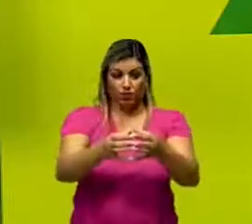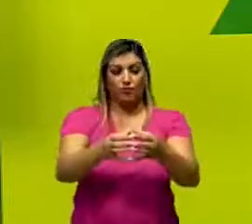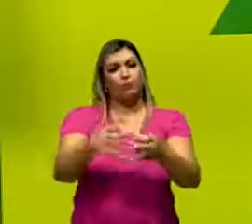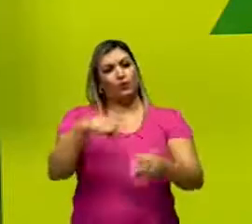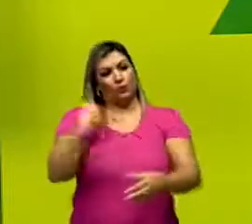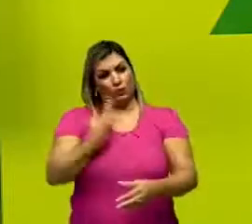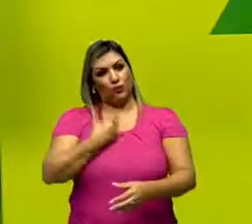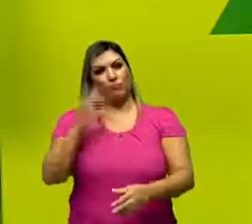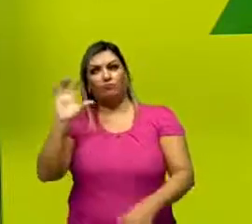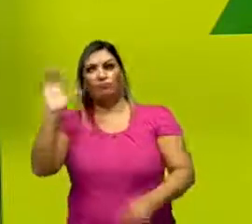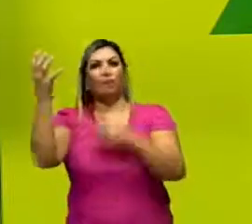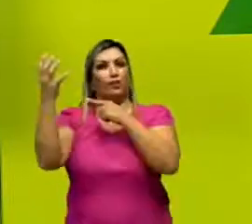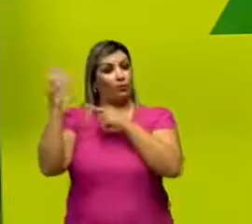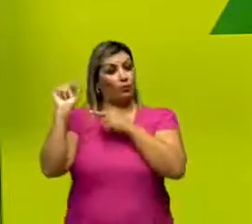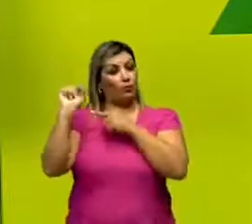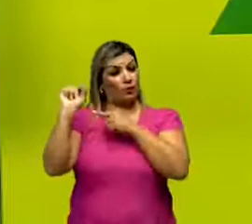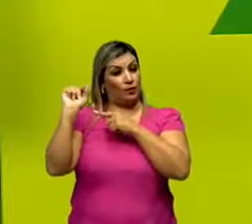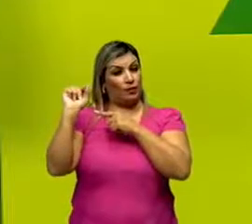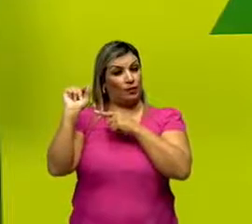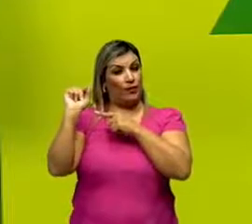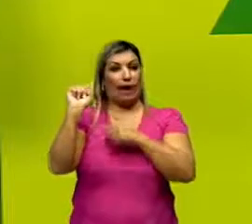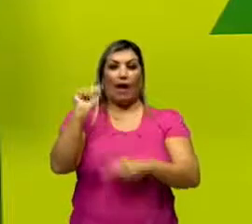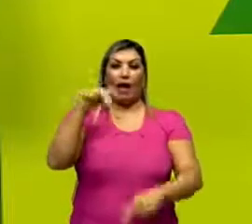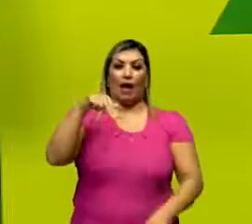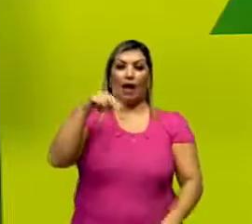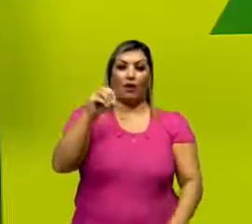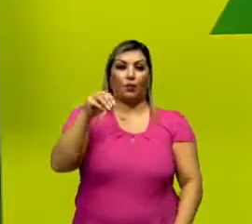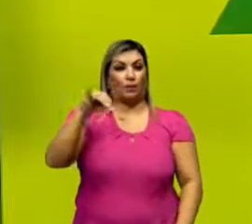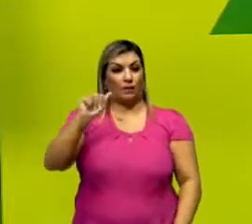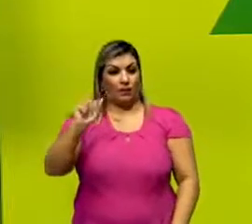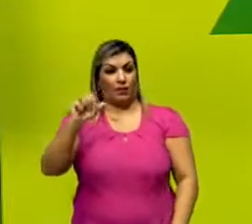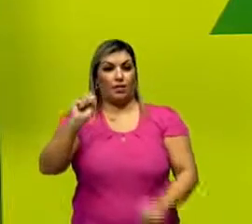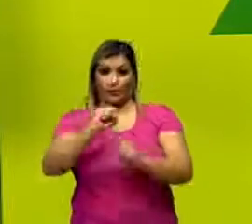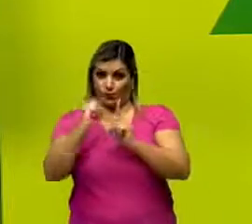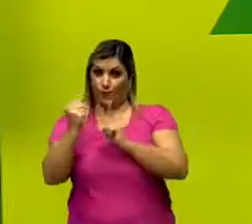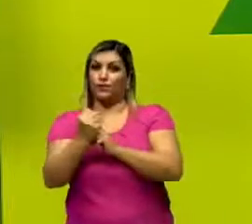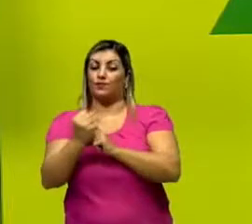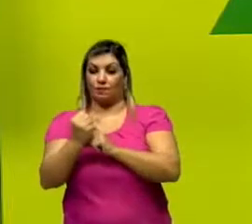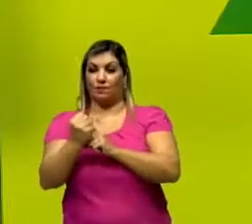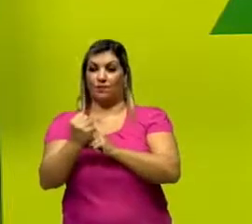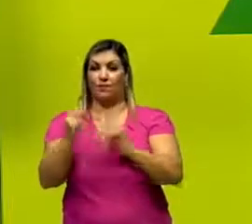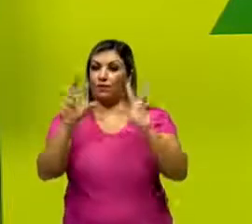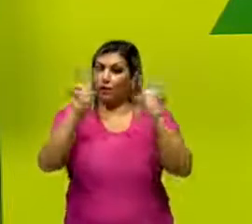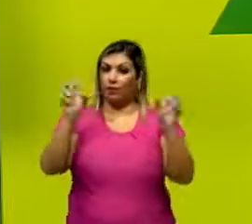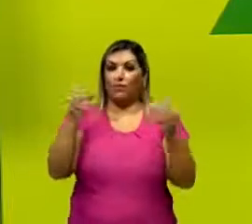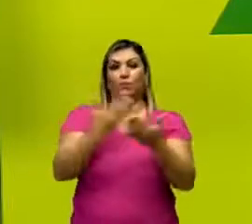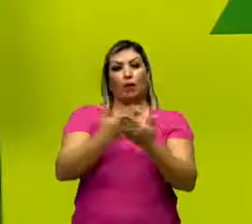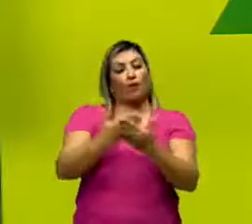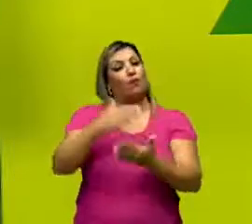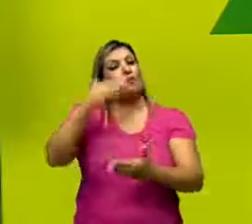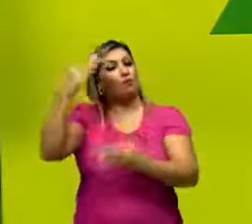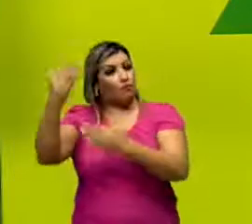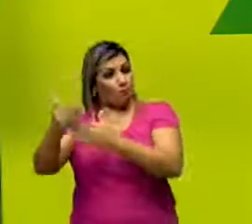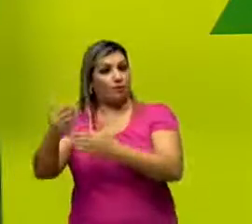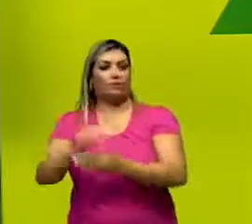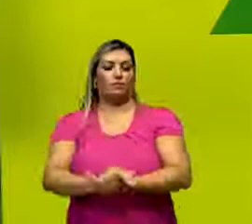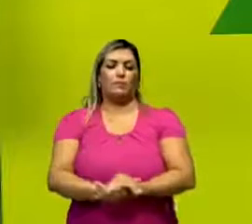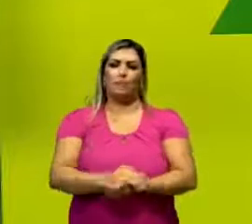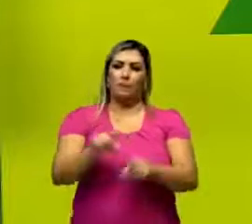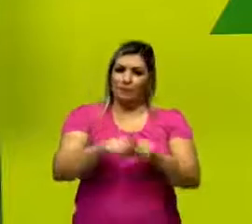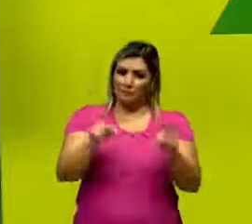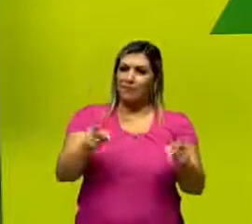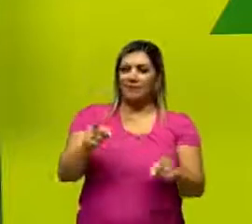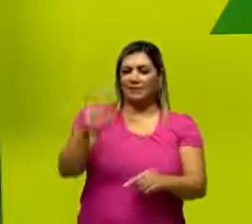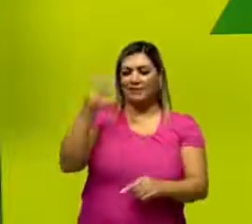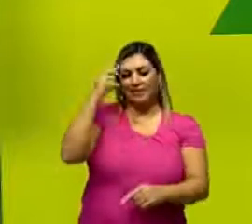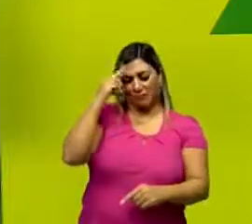chegar num fenômeno chamado anomia social, ok? Que é o tema da nossa próxima aula. Mas fiquem com isso